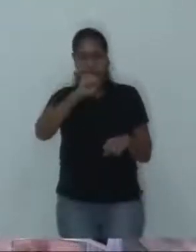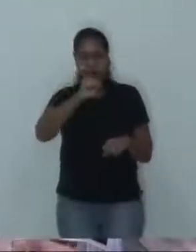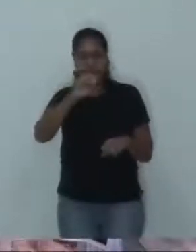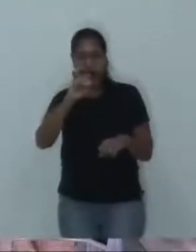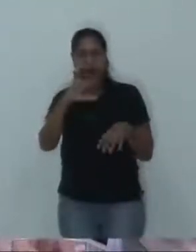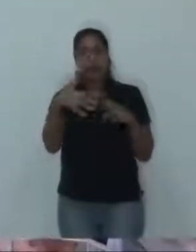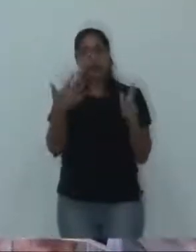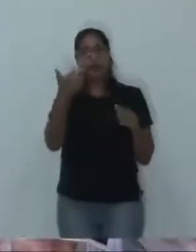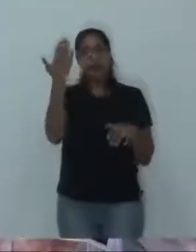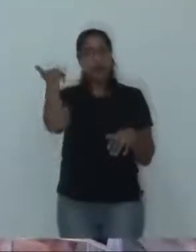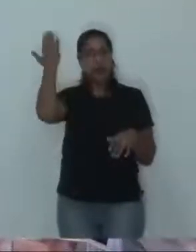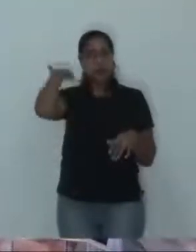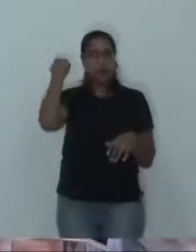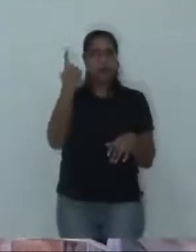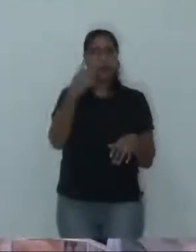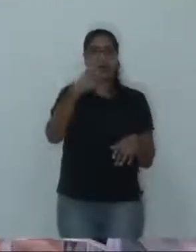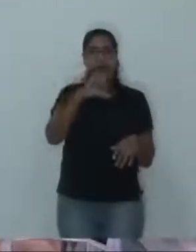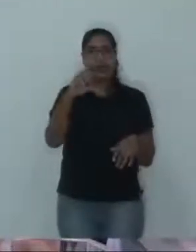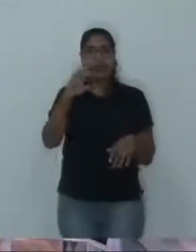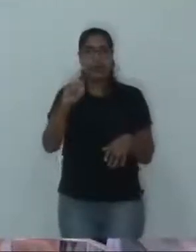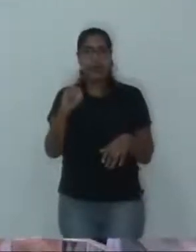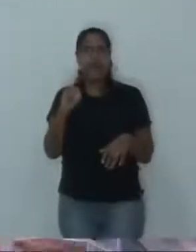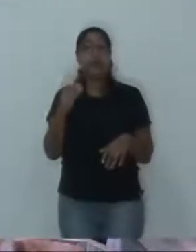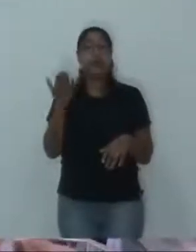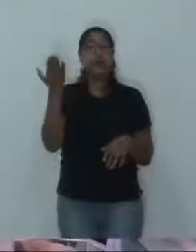quando o presidente Rubens Lume foi presidente, ele retirou,